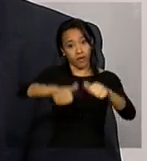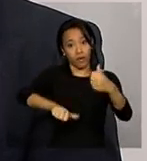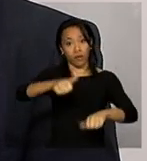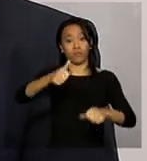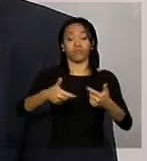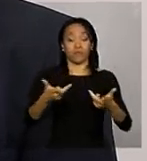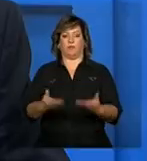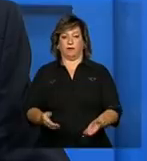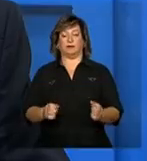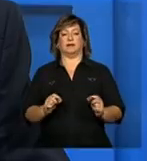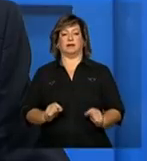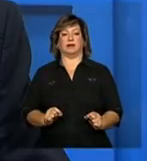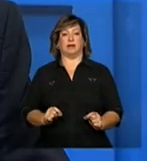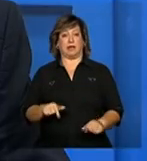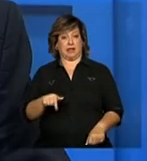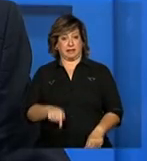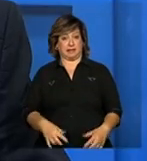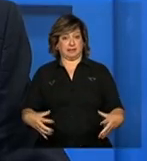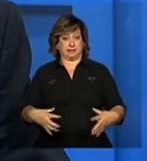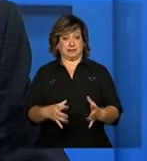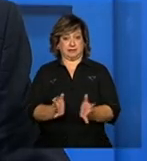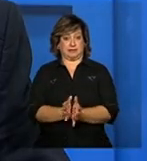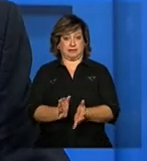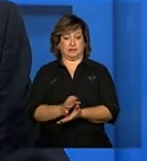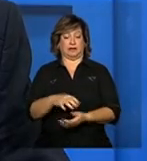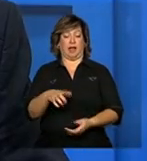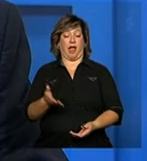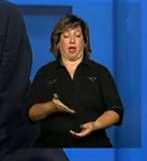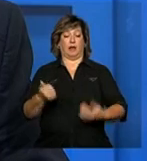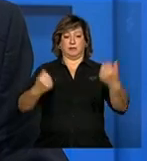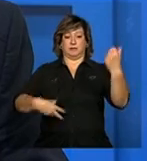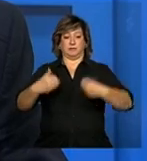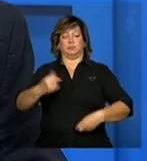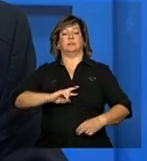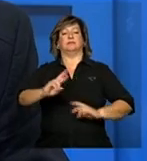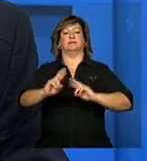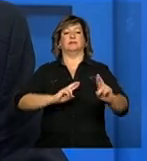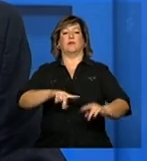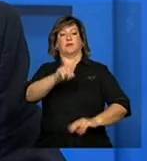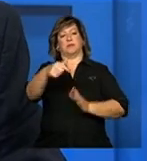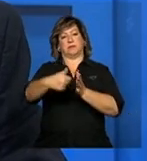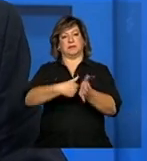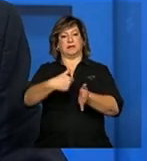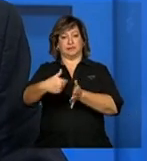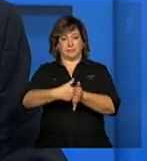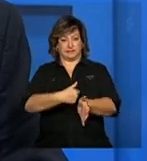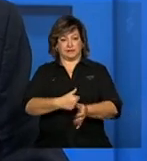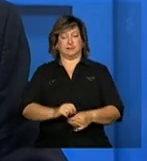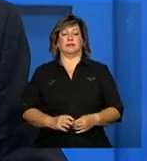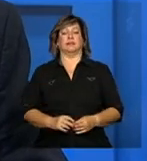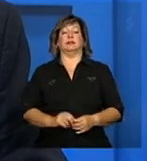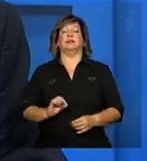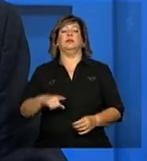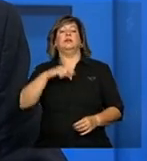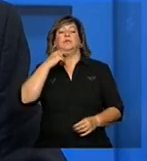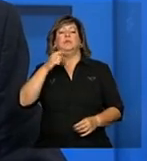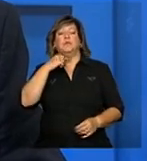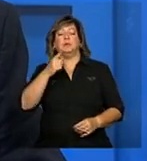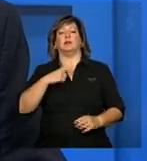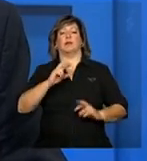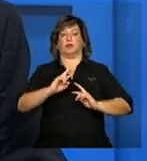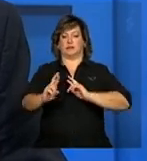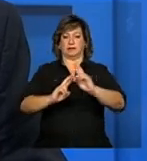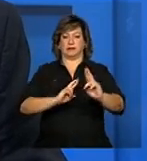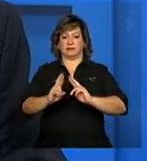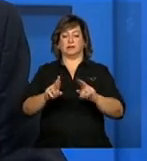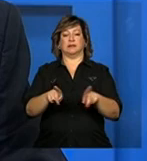que o Conselho deliberou neste bloco serão respondidas as perguntas enviadas por você telespectador e as dúvidas serão respondidas